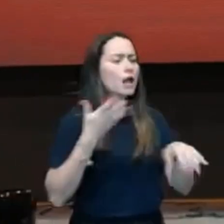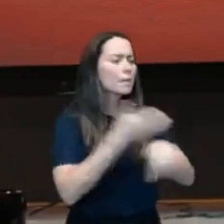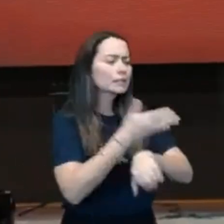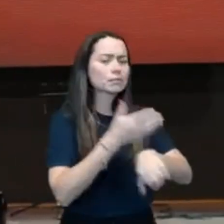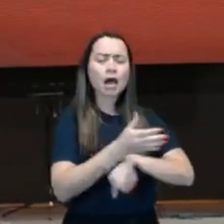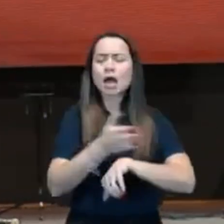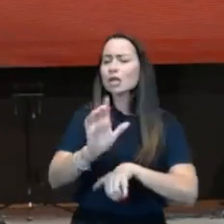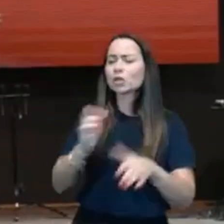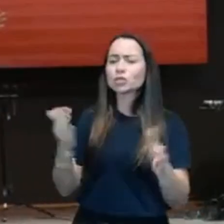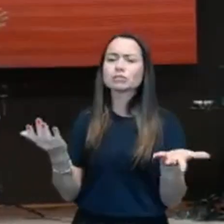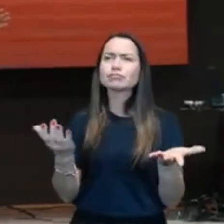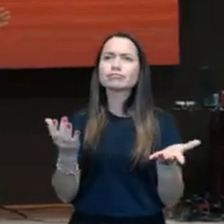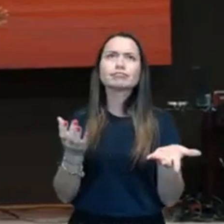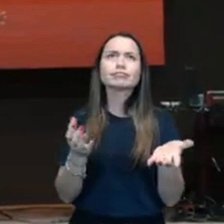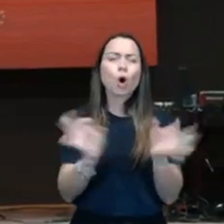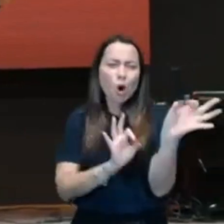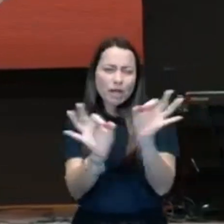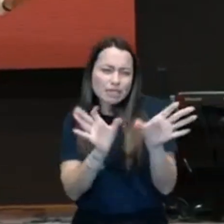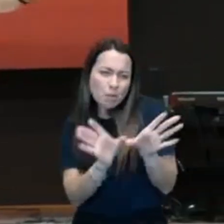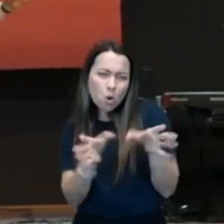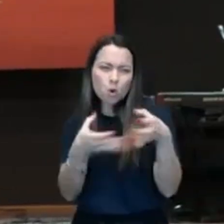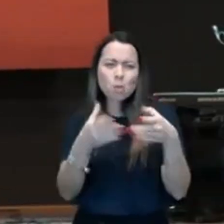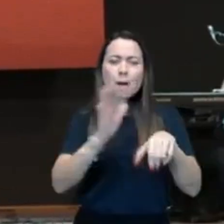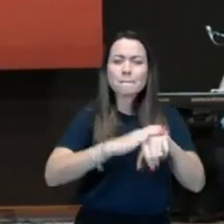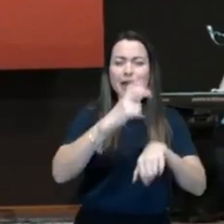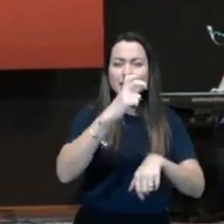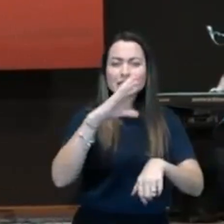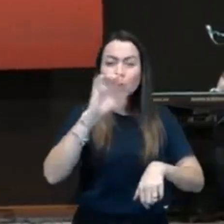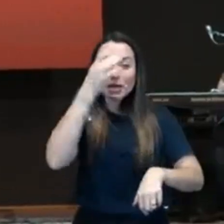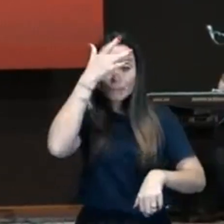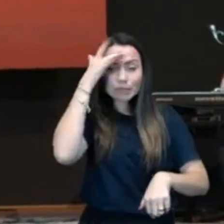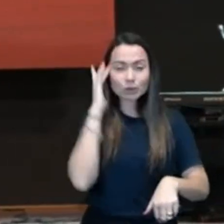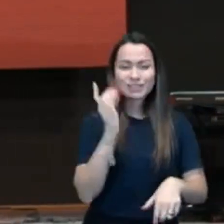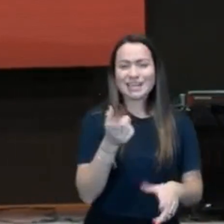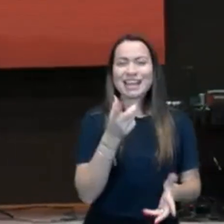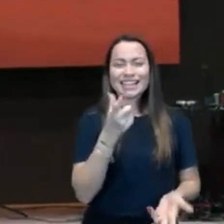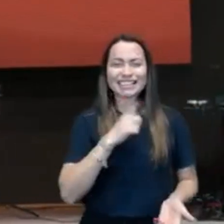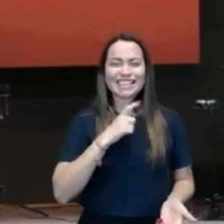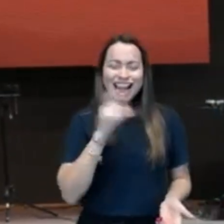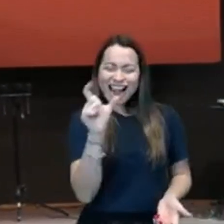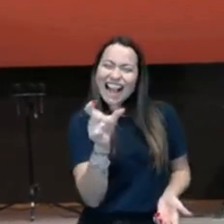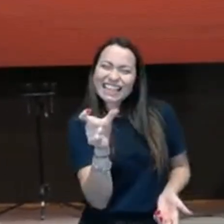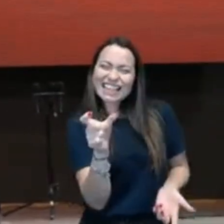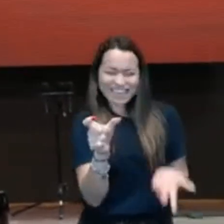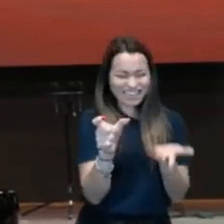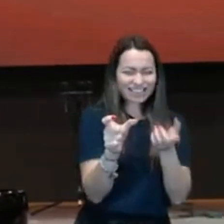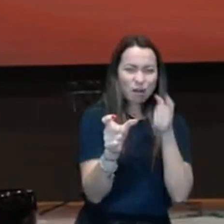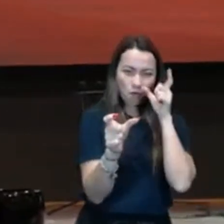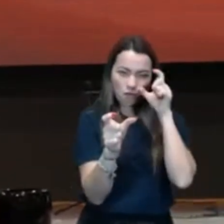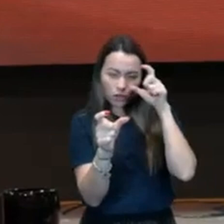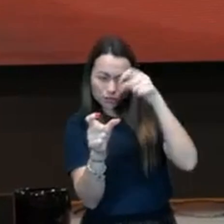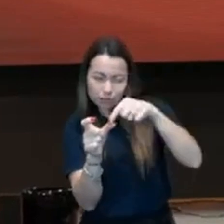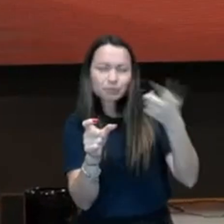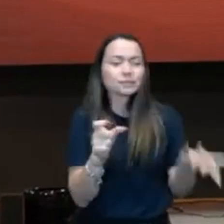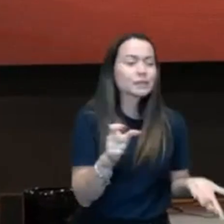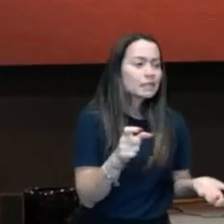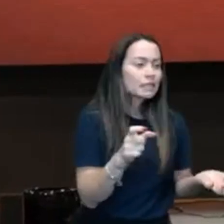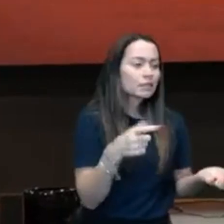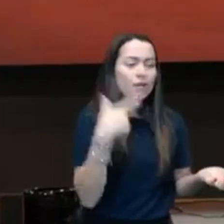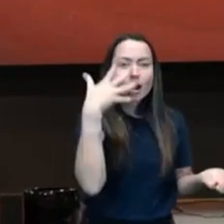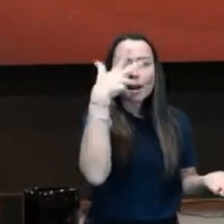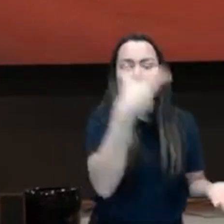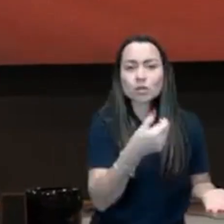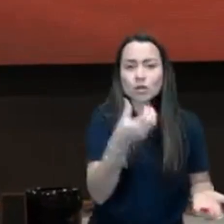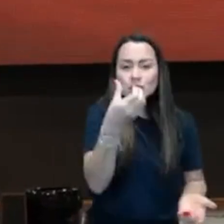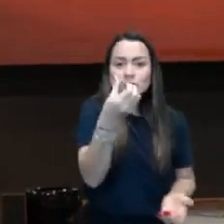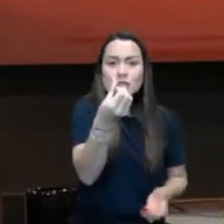equipe, mais de 50 pessoas. Fizemos carteirinha para eles, e começamos a ir todo dia lá. E foi algo lindo. Seis meses. Nós